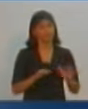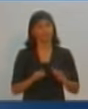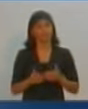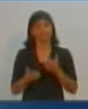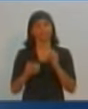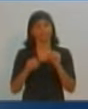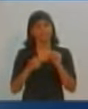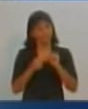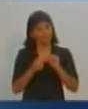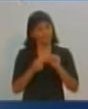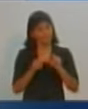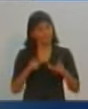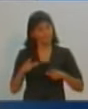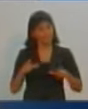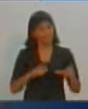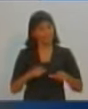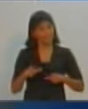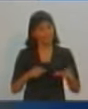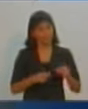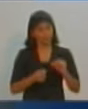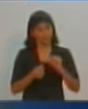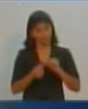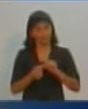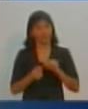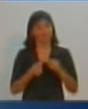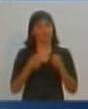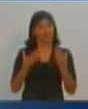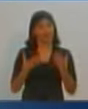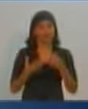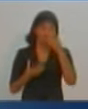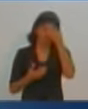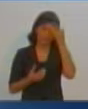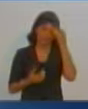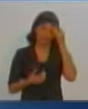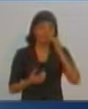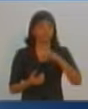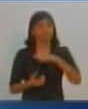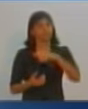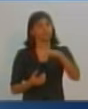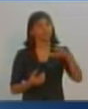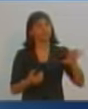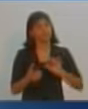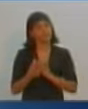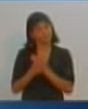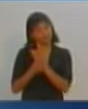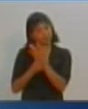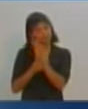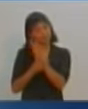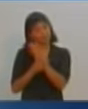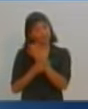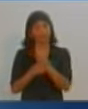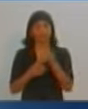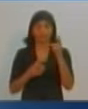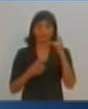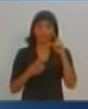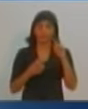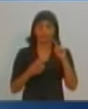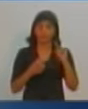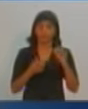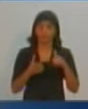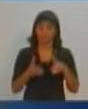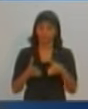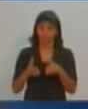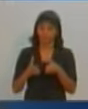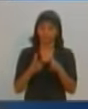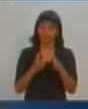justiça. No meu governo, isso continuar sendo uma orientação. Eu convivi com a